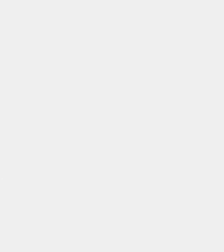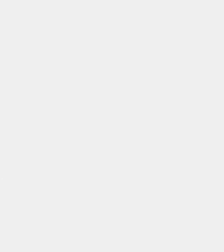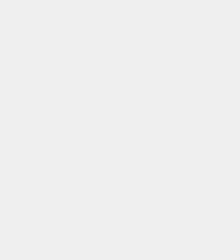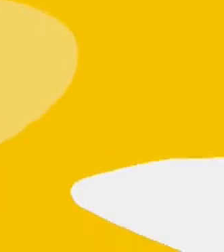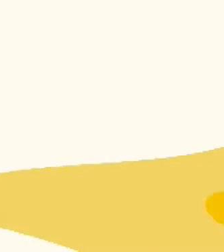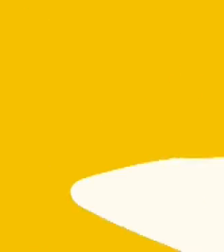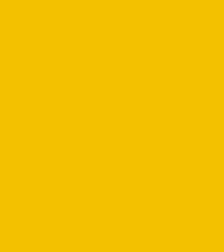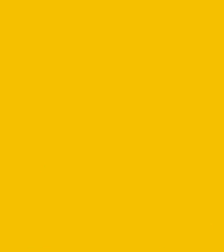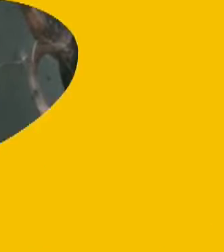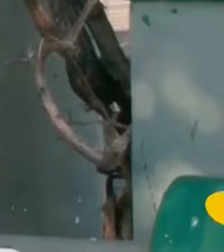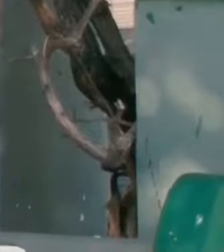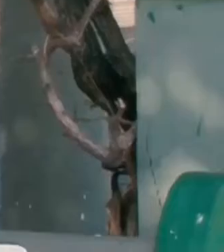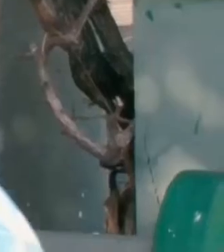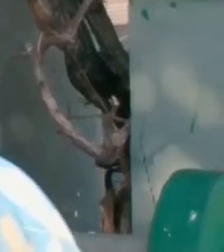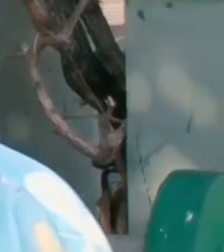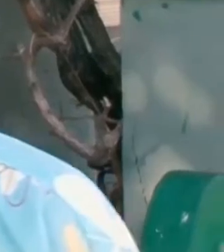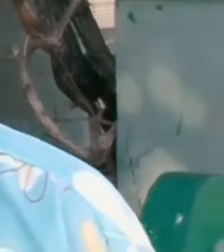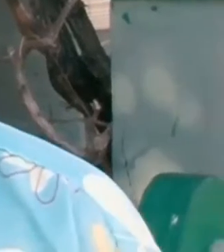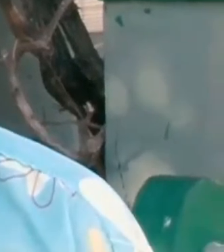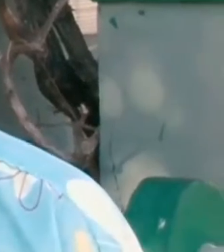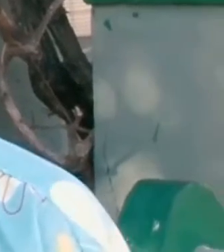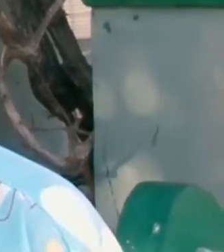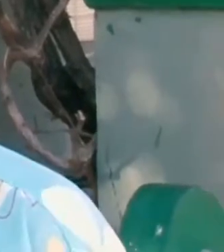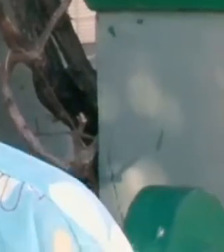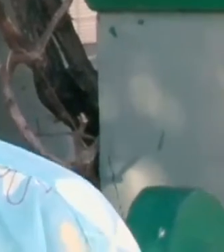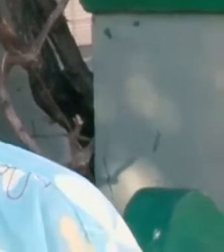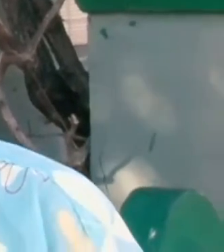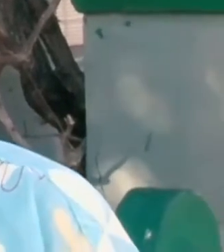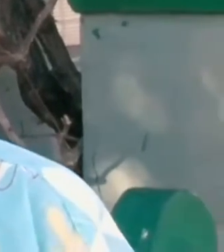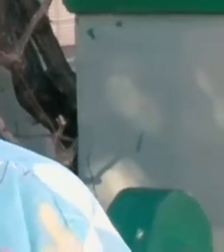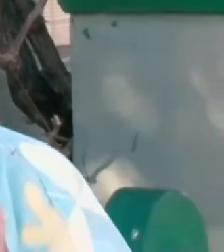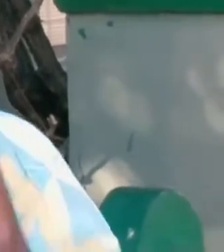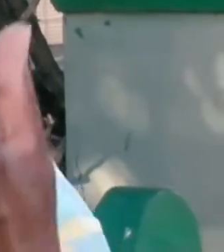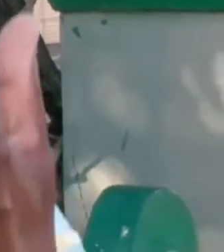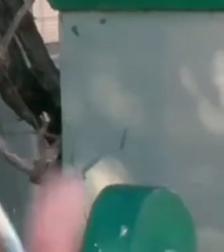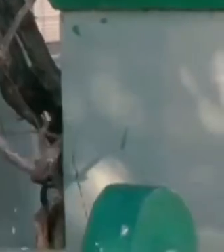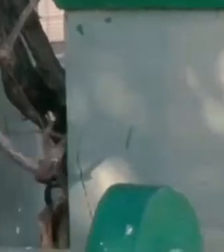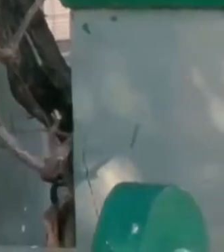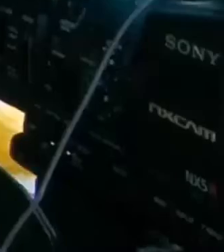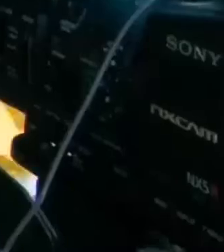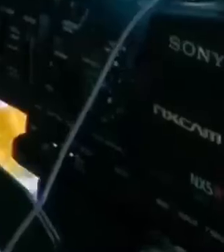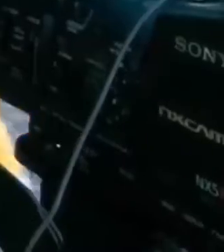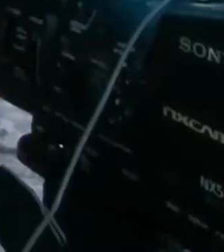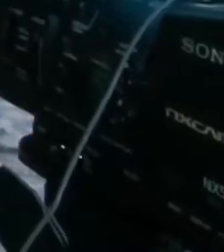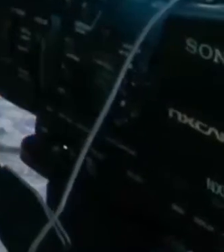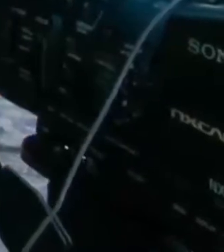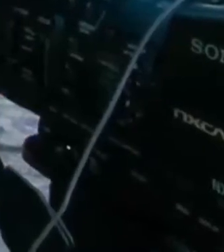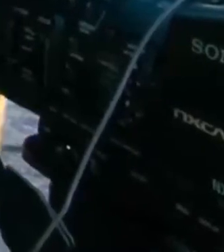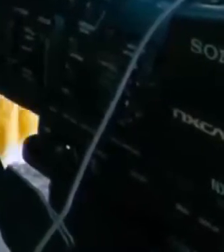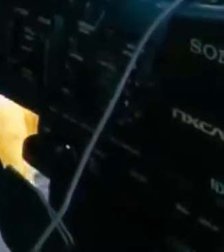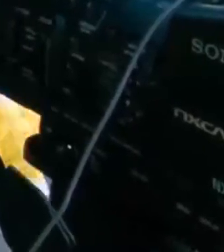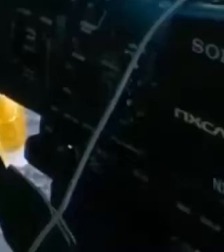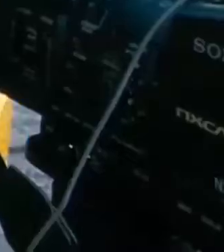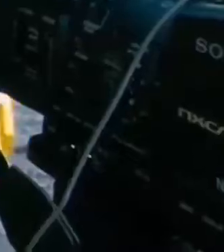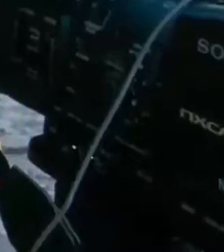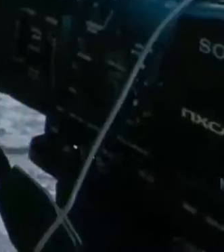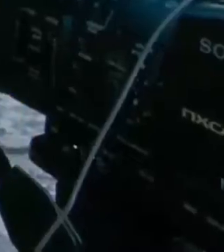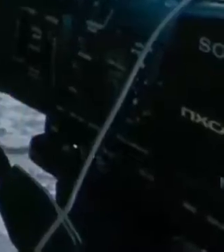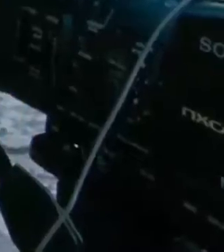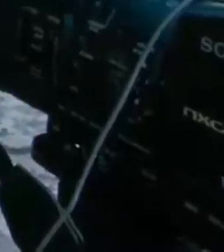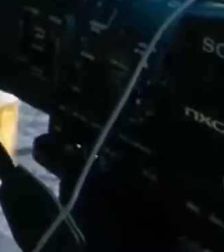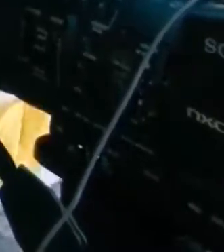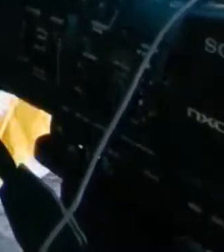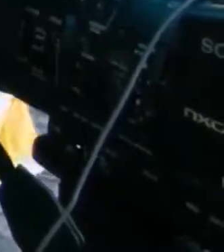Eu sou Marcos Pereira Braz. Tenho 63 anos. Conhecido pelo professor Herê. Desde criança que acompanha esses grupos